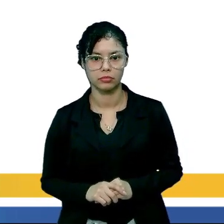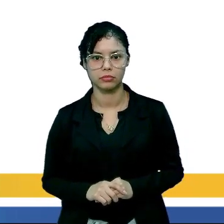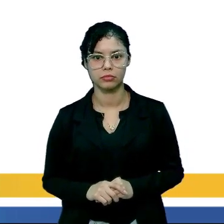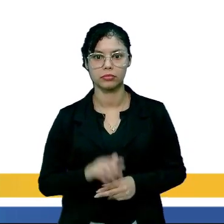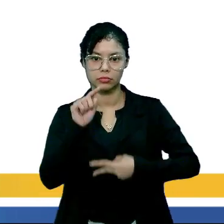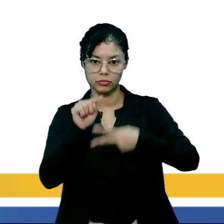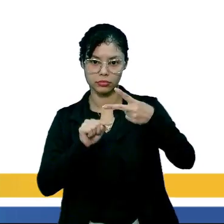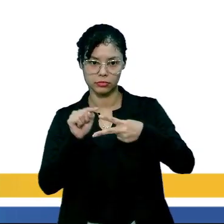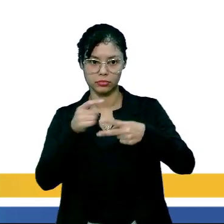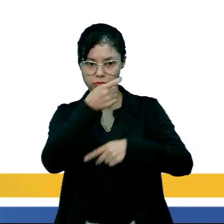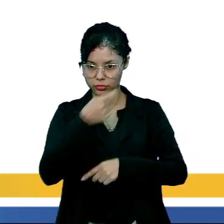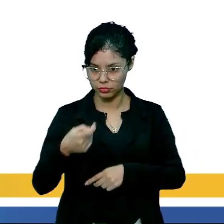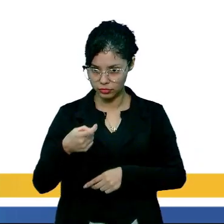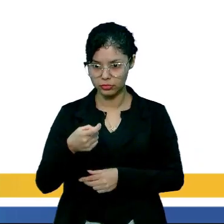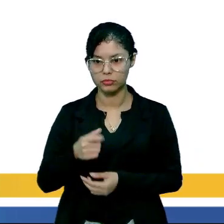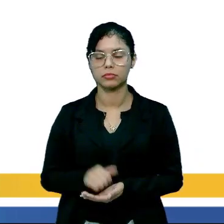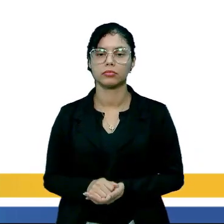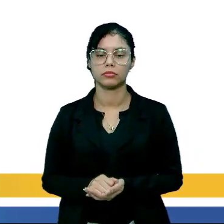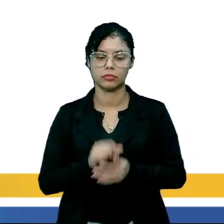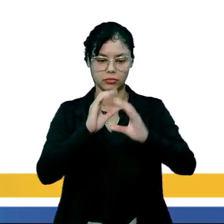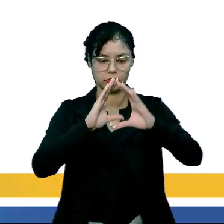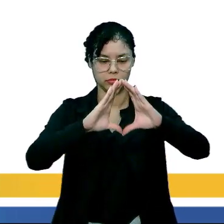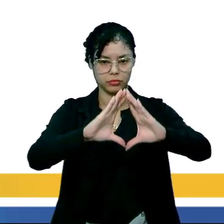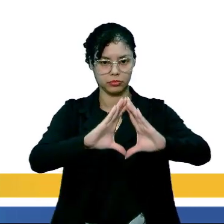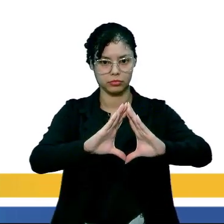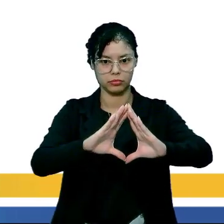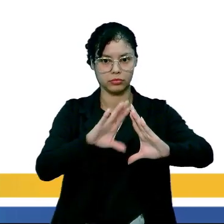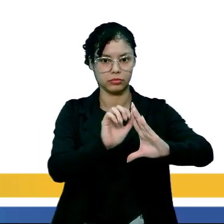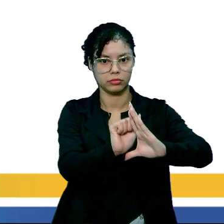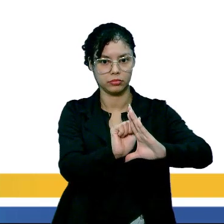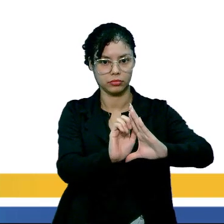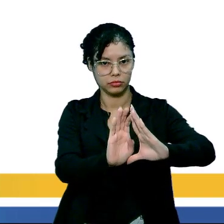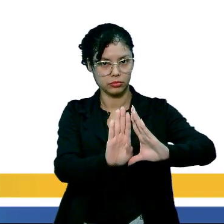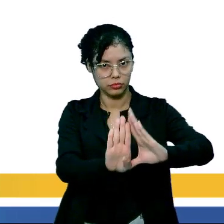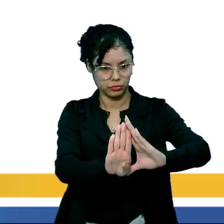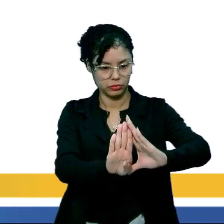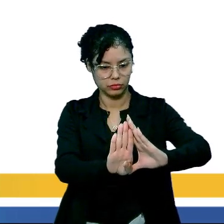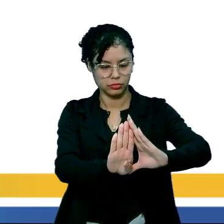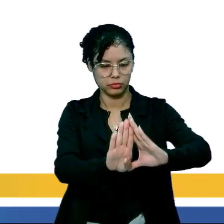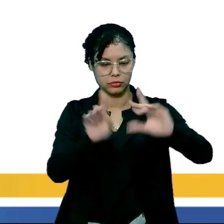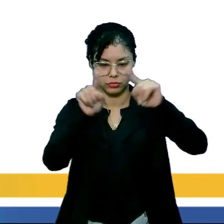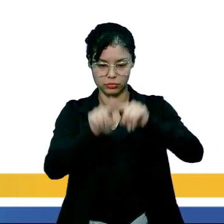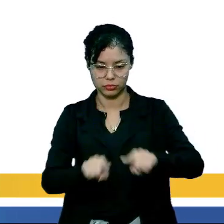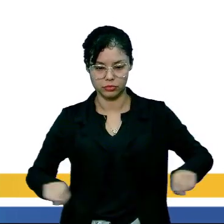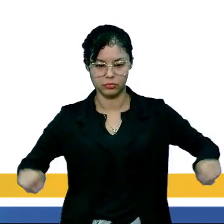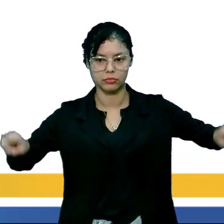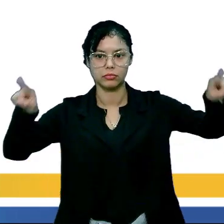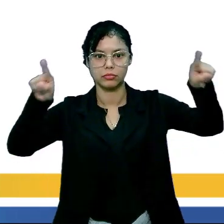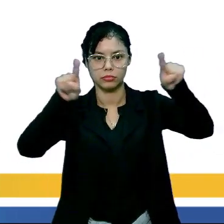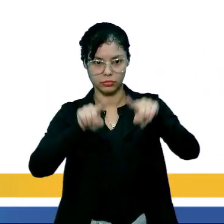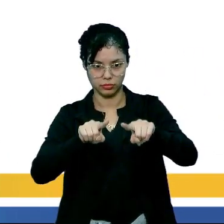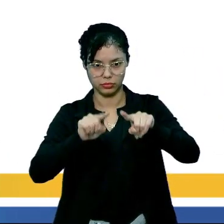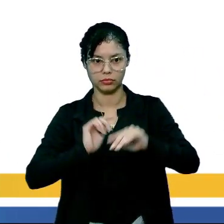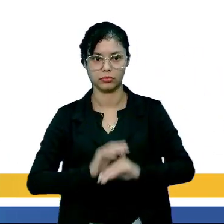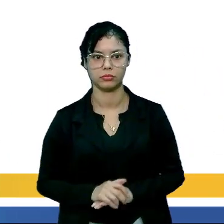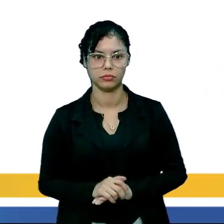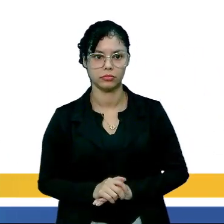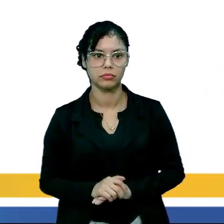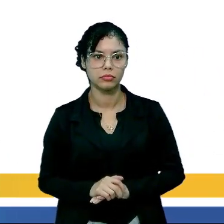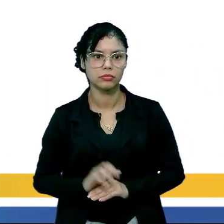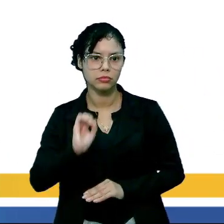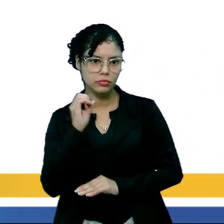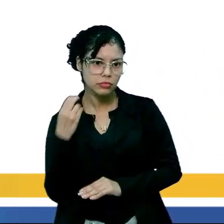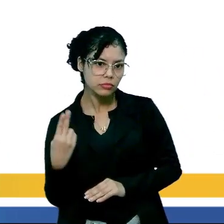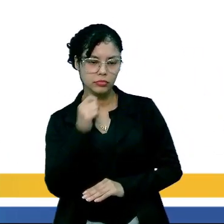E o X. Pessoas infectadas pelos vírus A e B. Ou